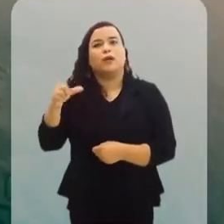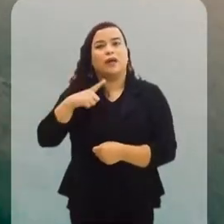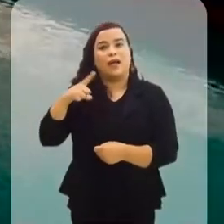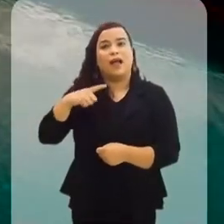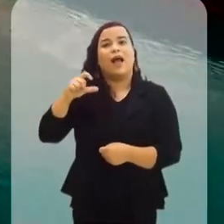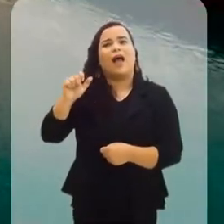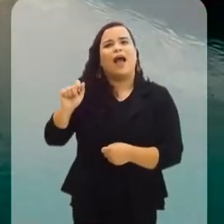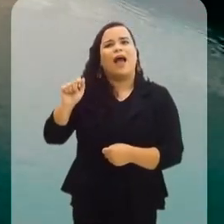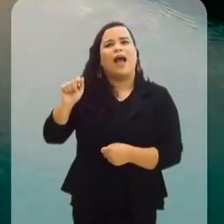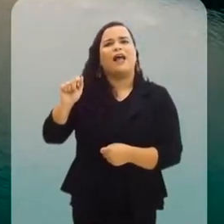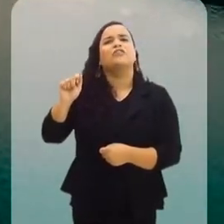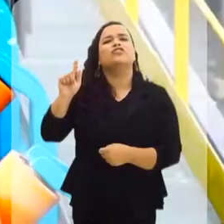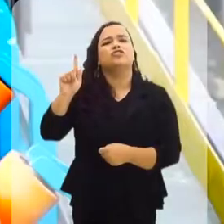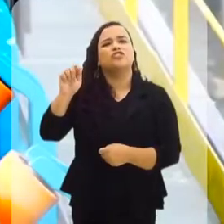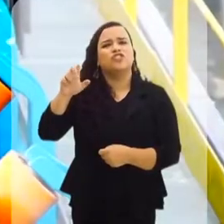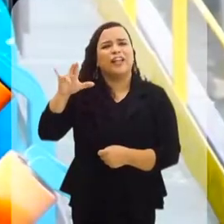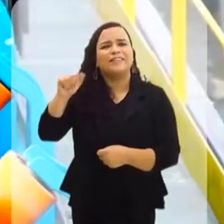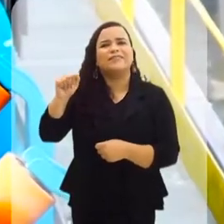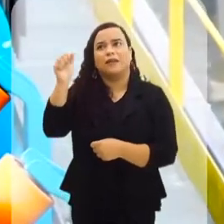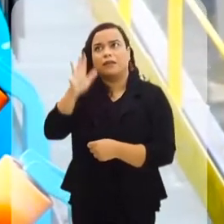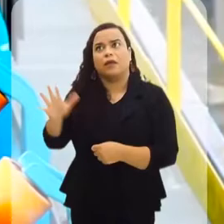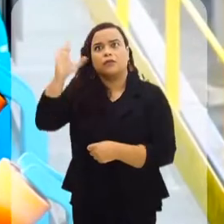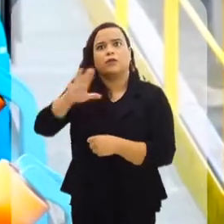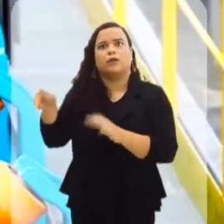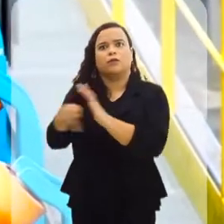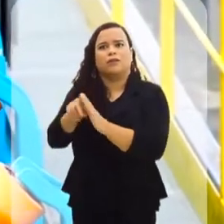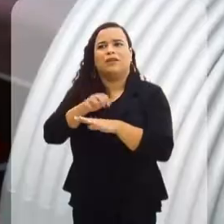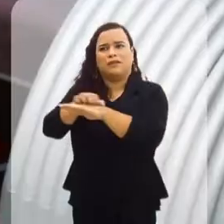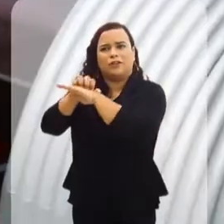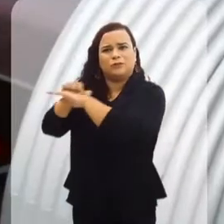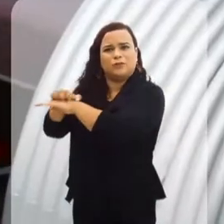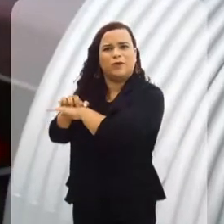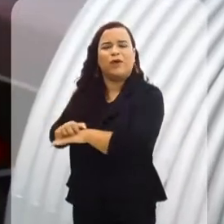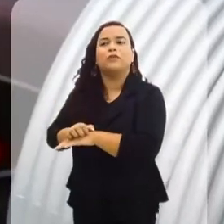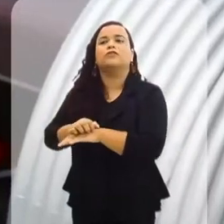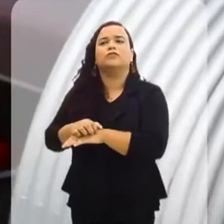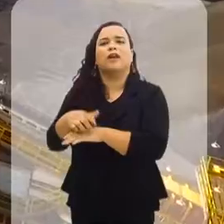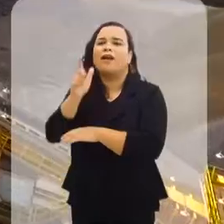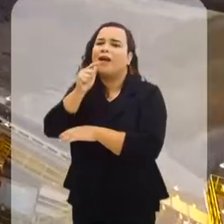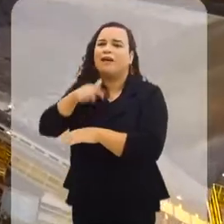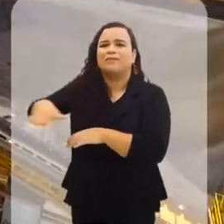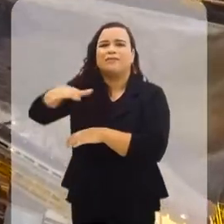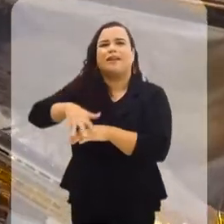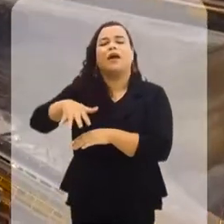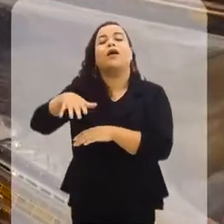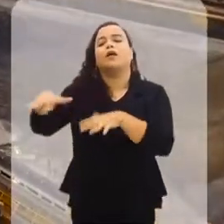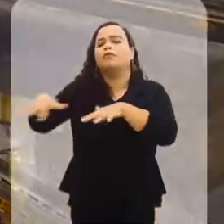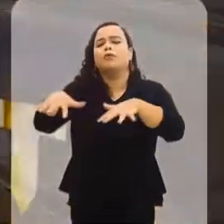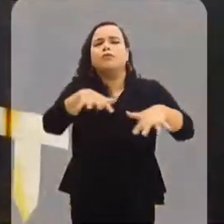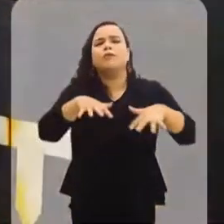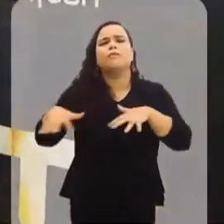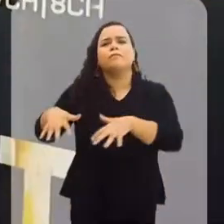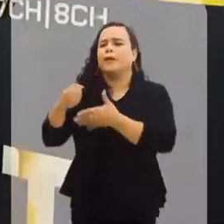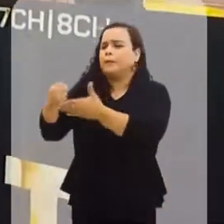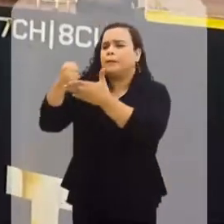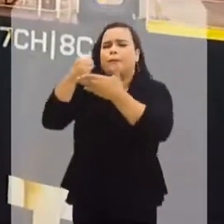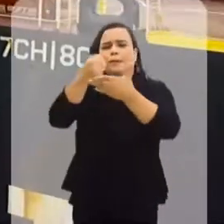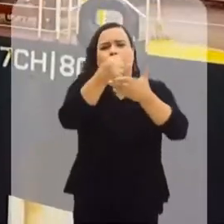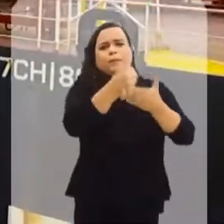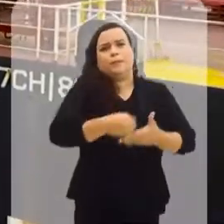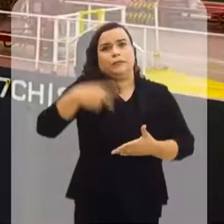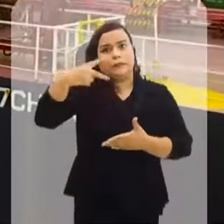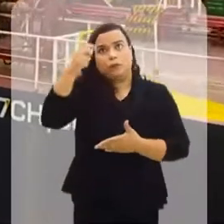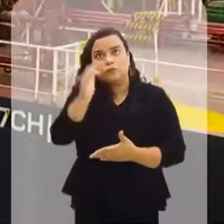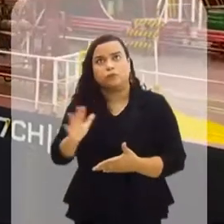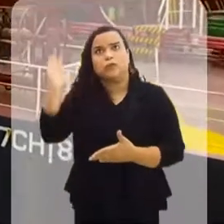Transportes Aquaviários, em relação à movimentação de cargas, foi o segundo porto nacional e movimentou, tanto